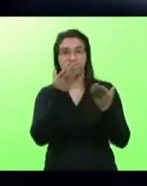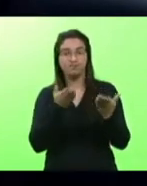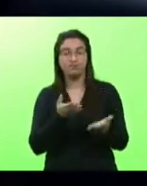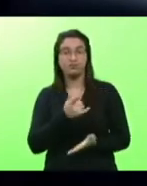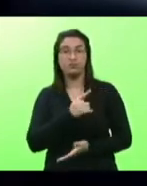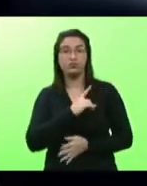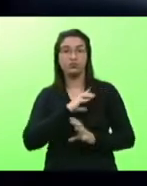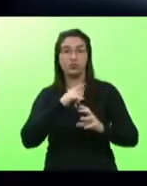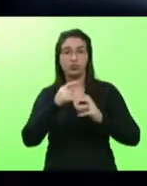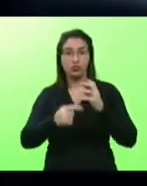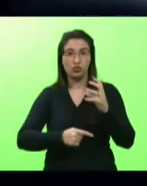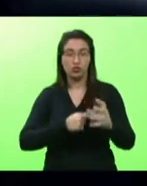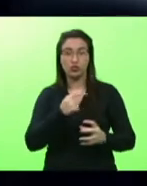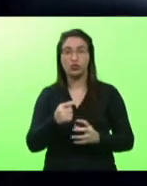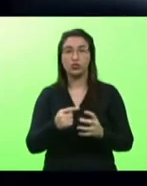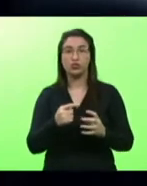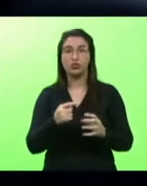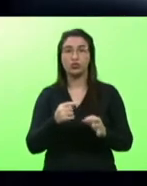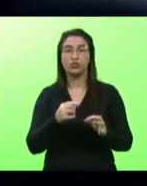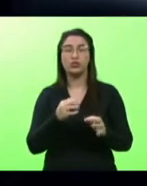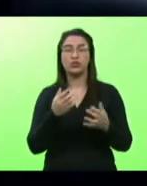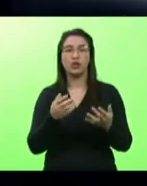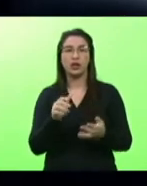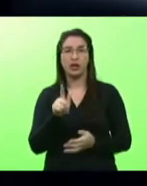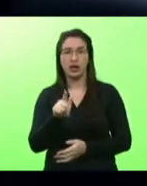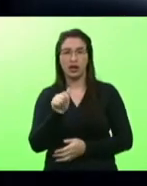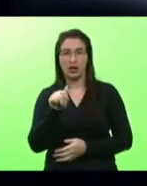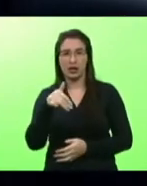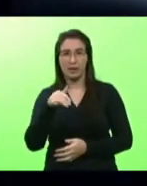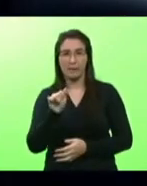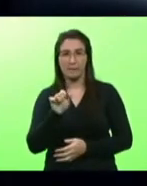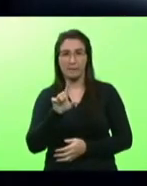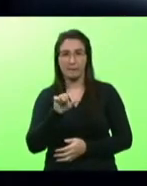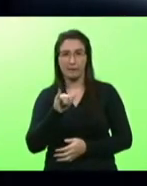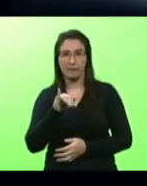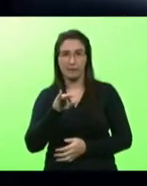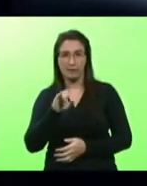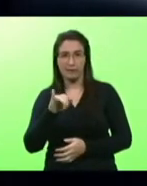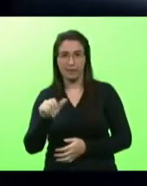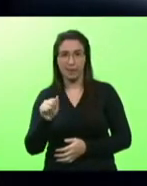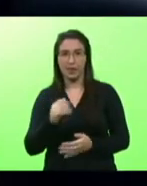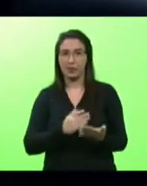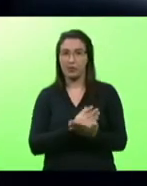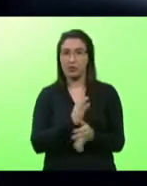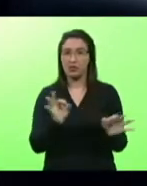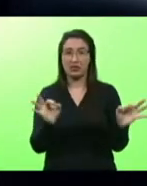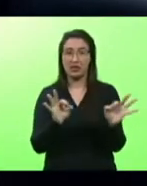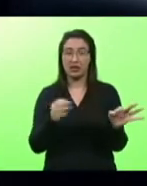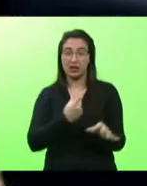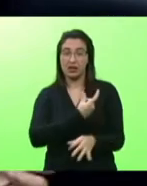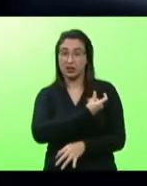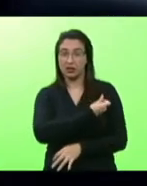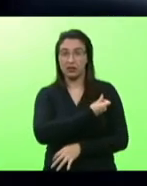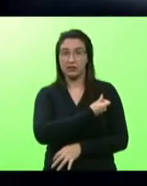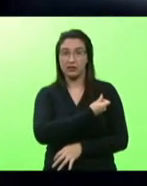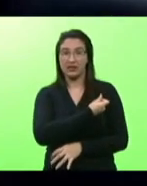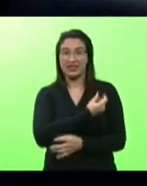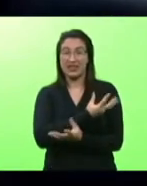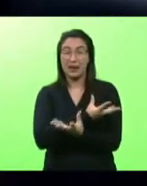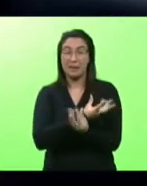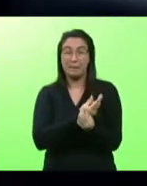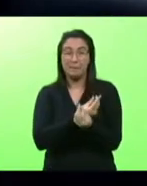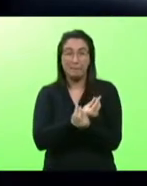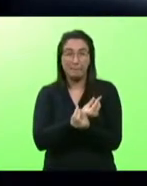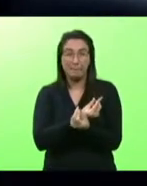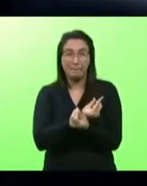Guemaléa não tenha sido aprovada essa importação dessa vacina como eu disse em que milhares de pessoas